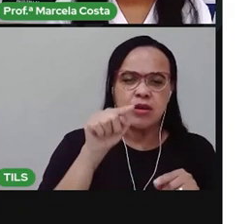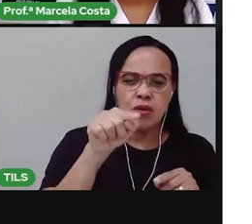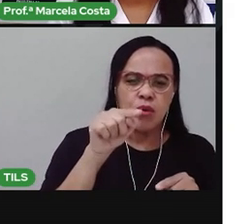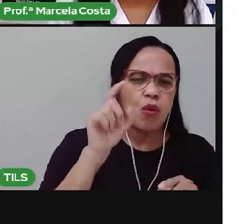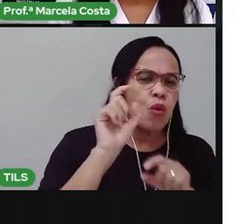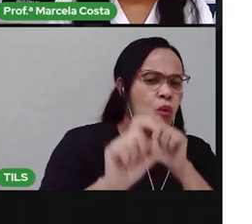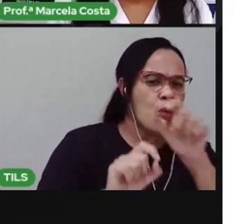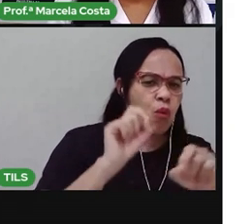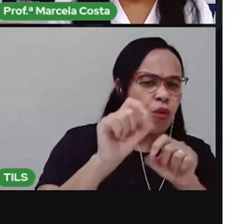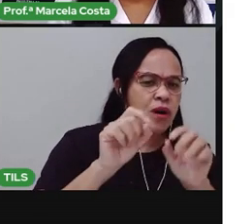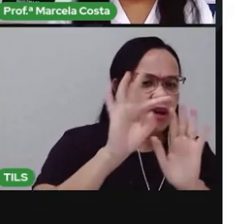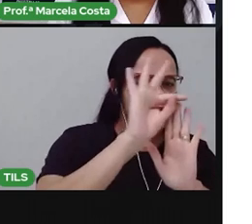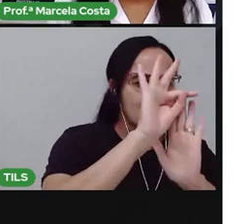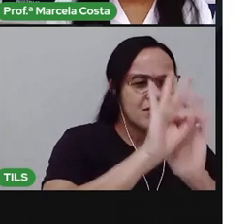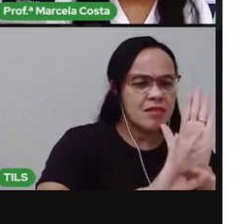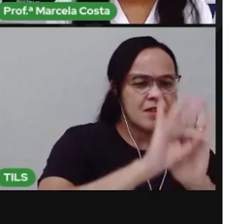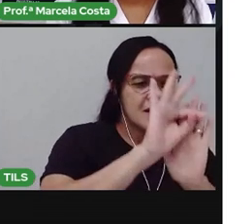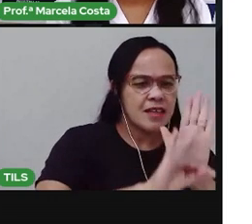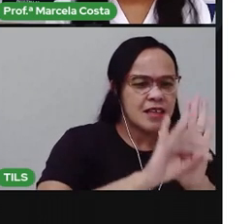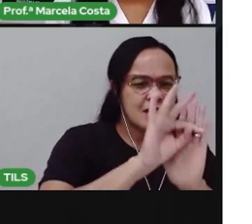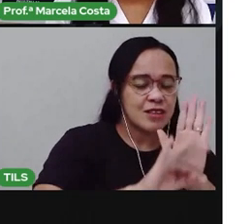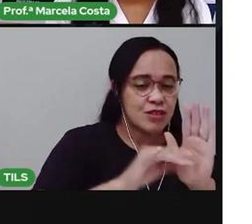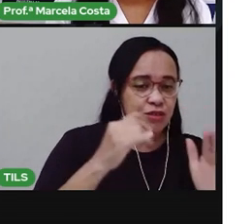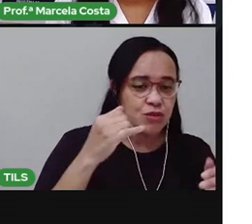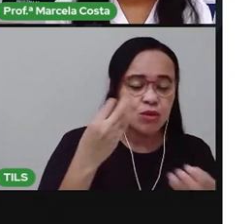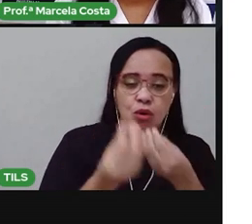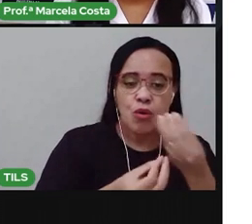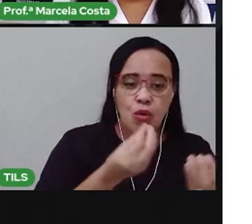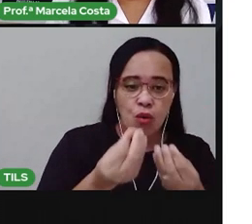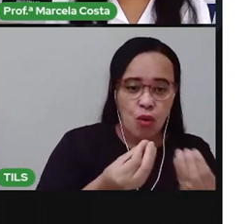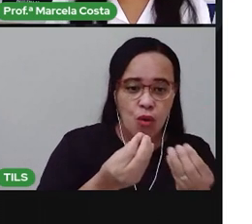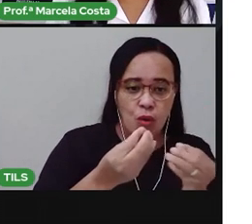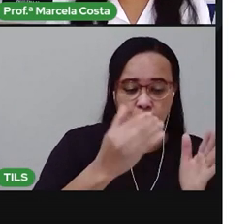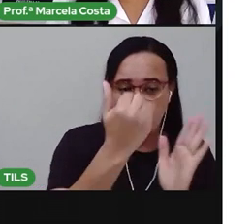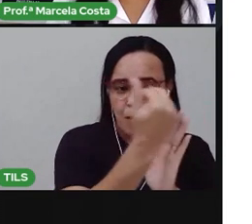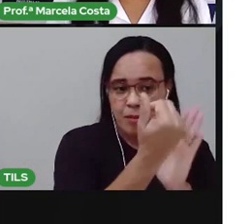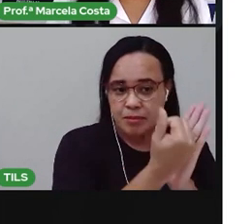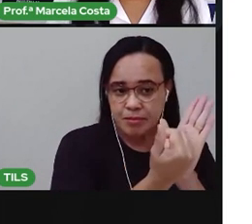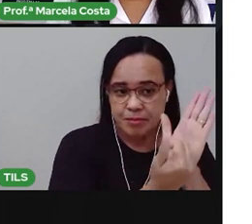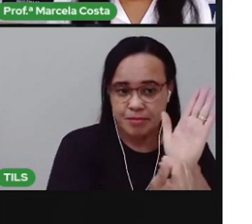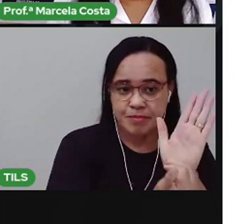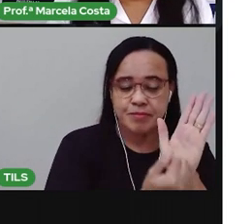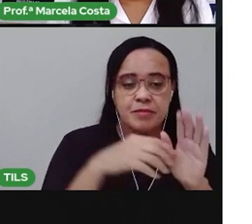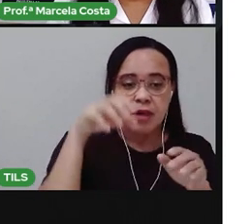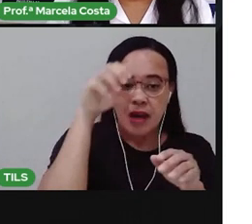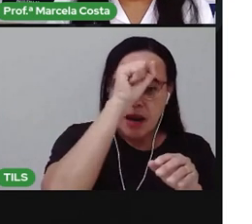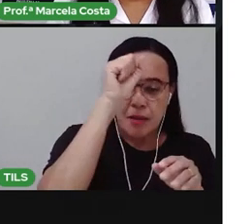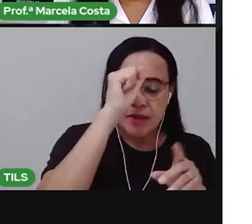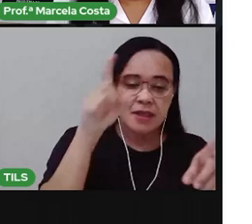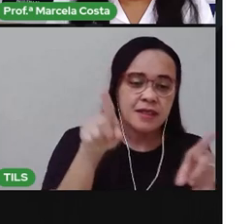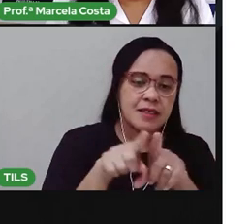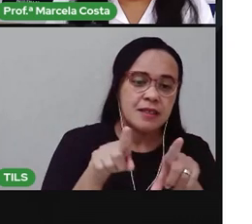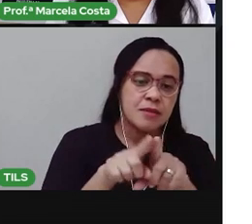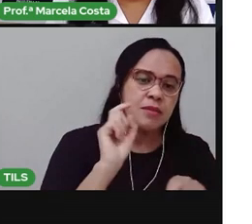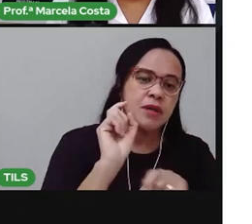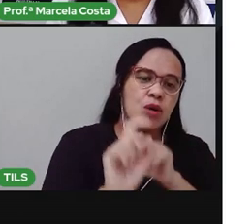do texto, lista, do gênero textual, lista. Você vai aprender a